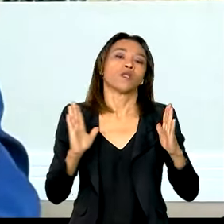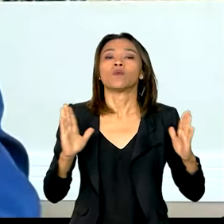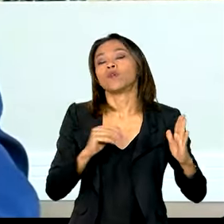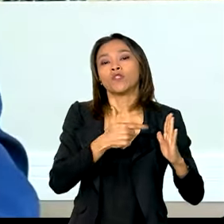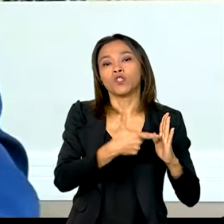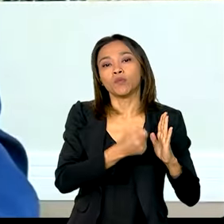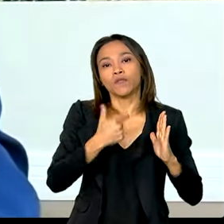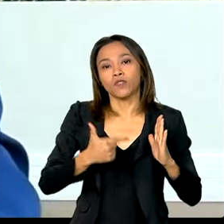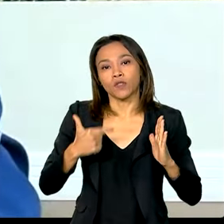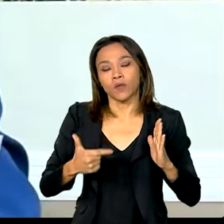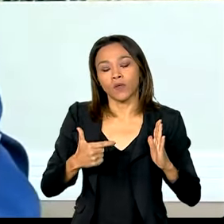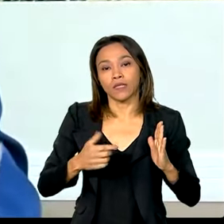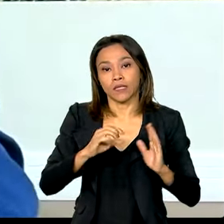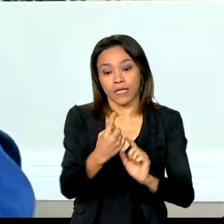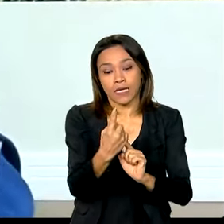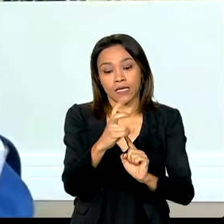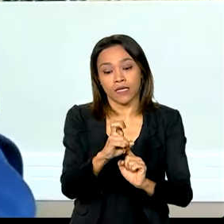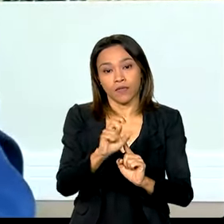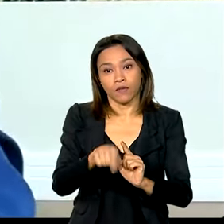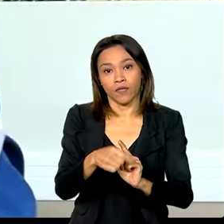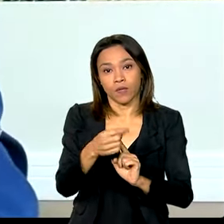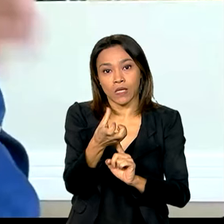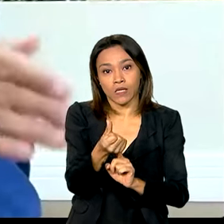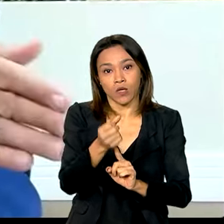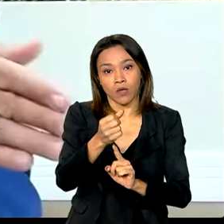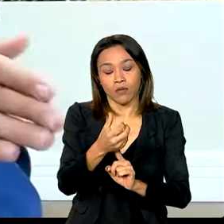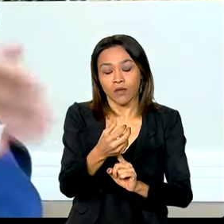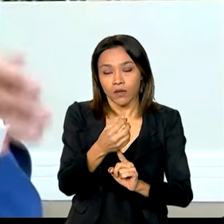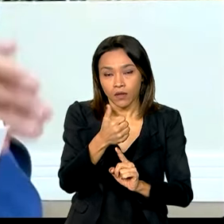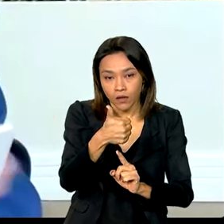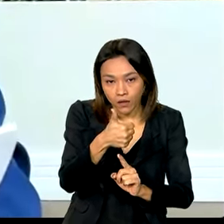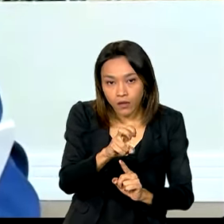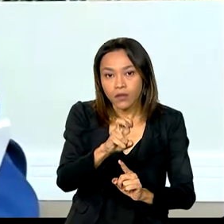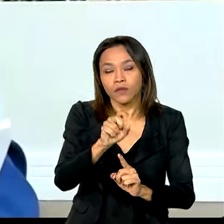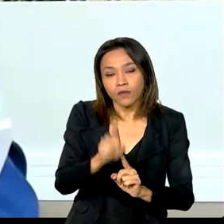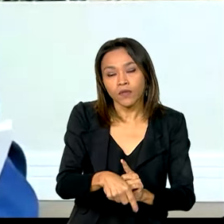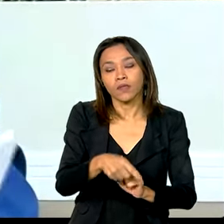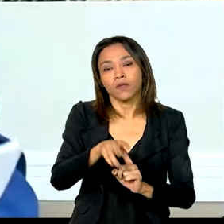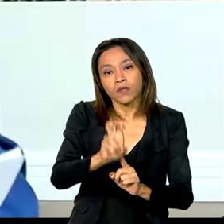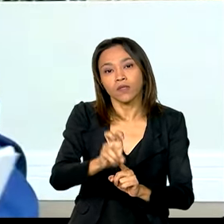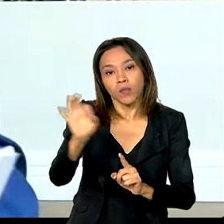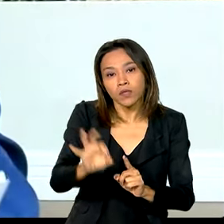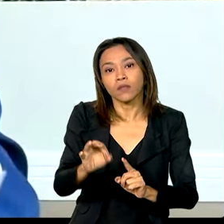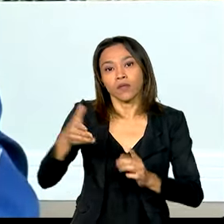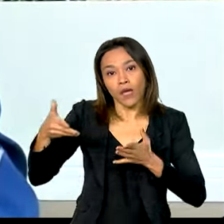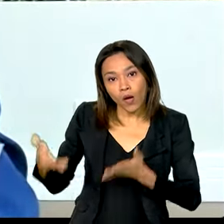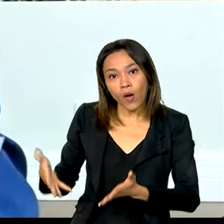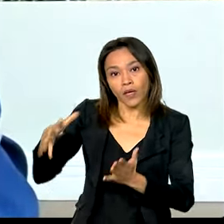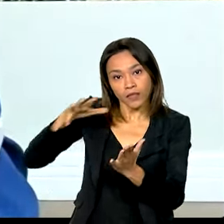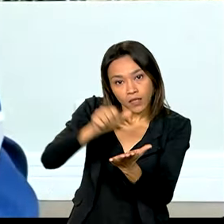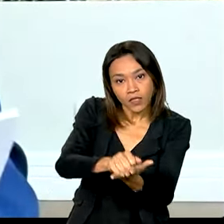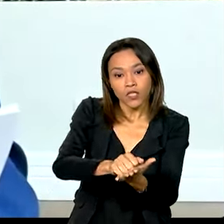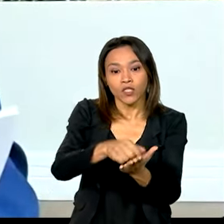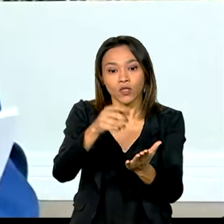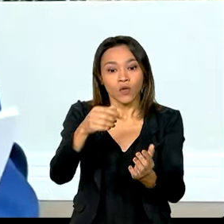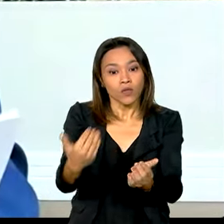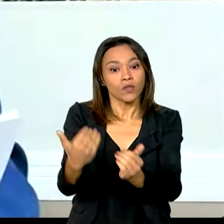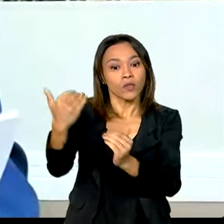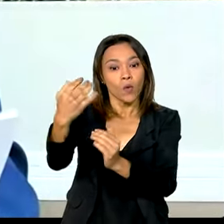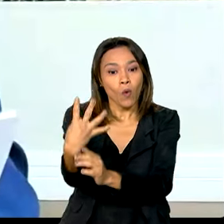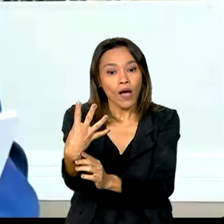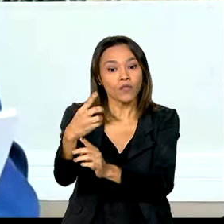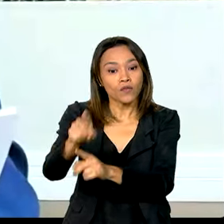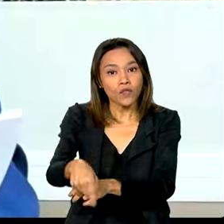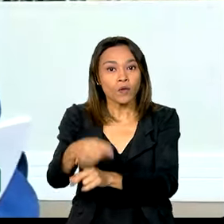chegamos a 15,5% e agora este PNAD traz para 4,1%